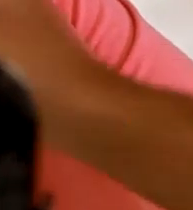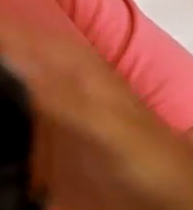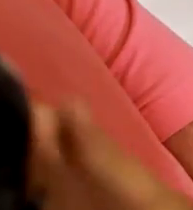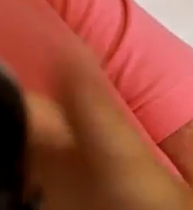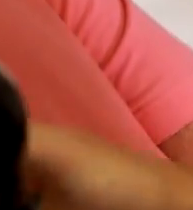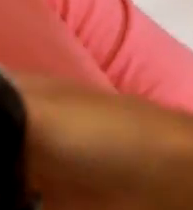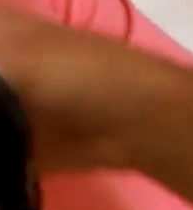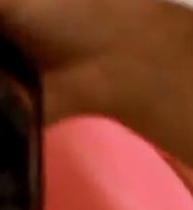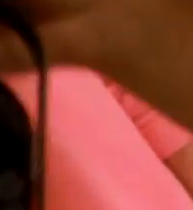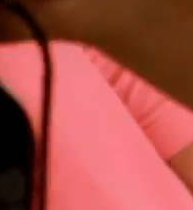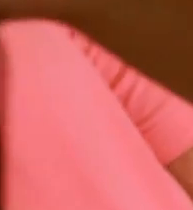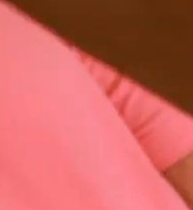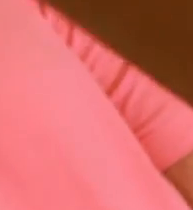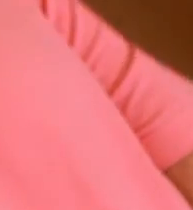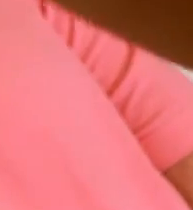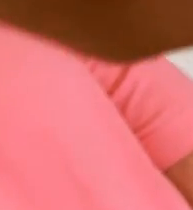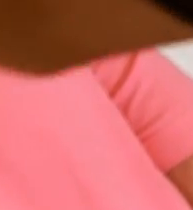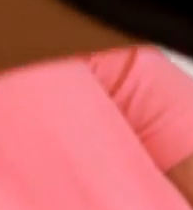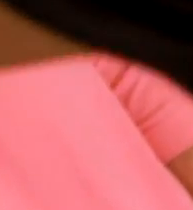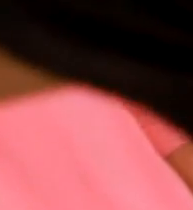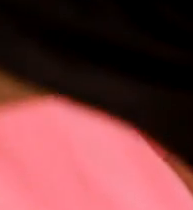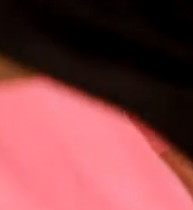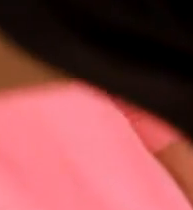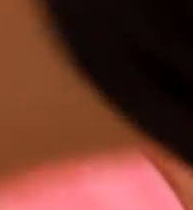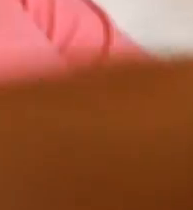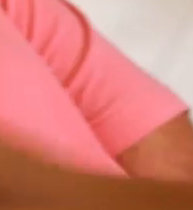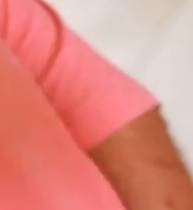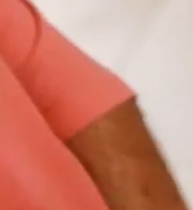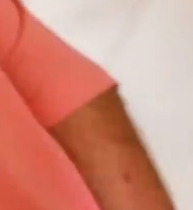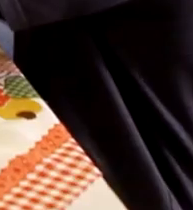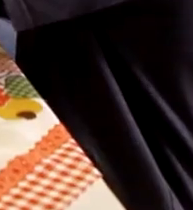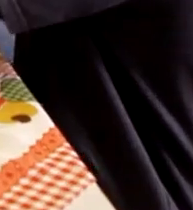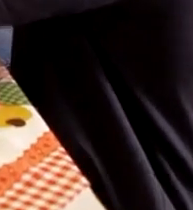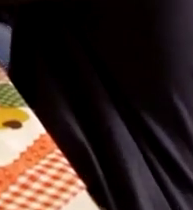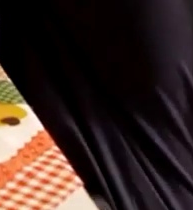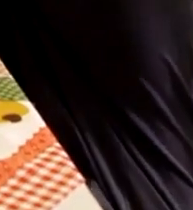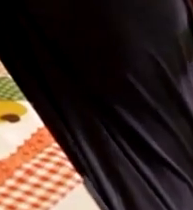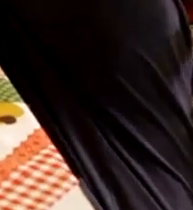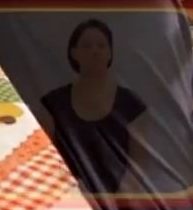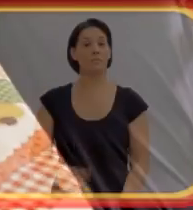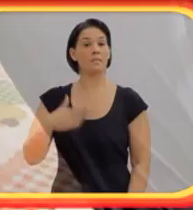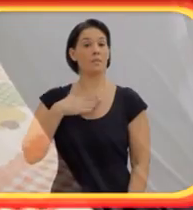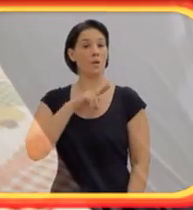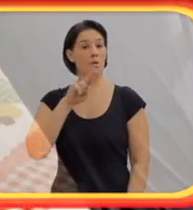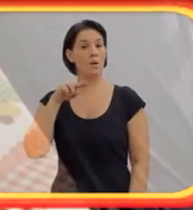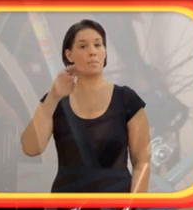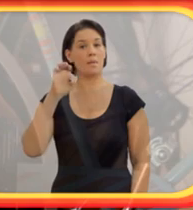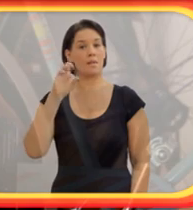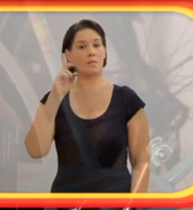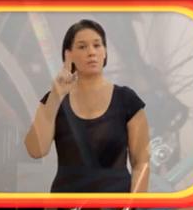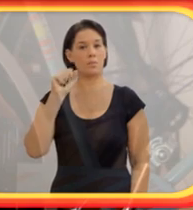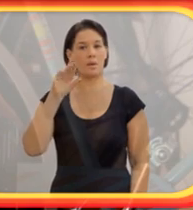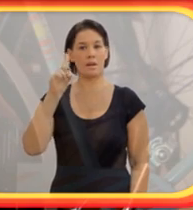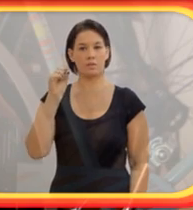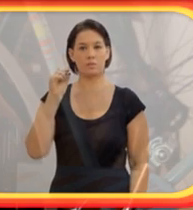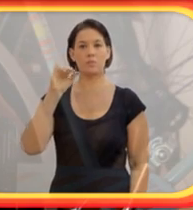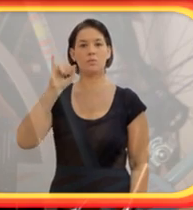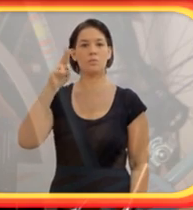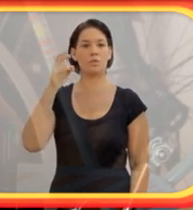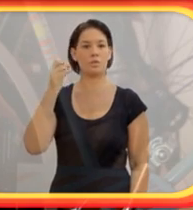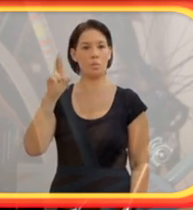café com leite colocado num suporte retangular elevado sobre a mesa. Ele bebe através de um canudo. Meu nome é Eduardo Meneghele Jr.